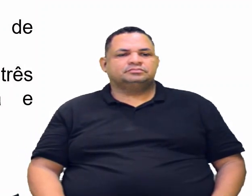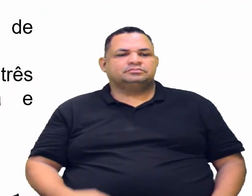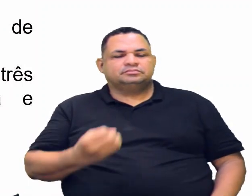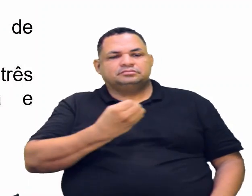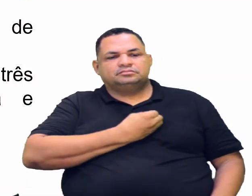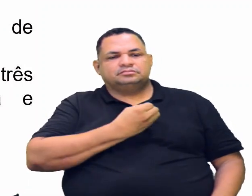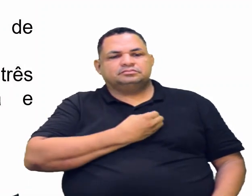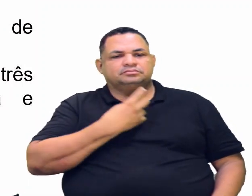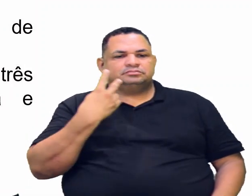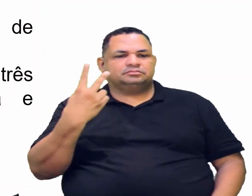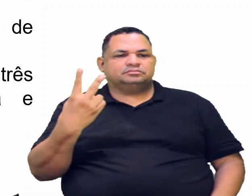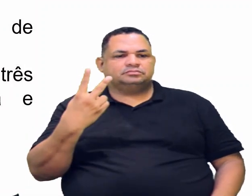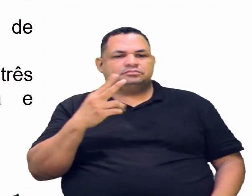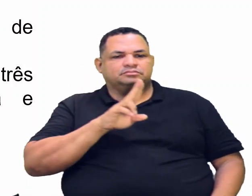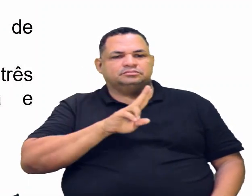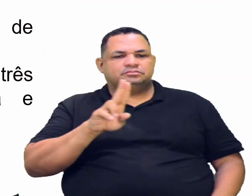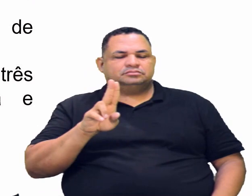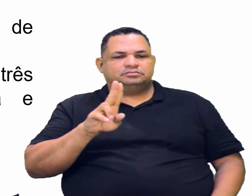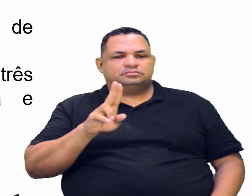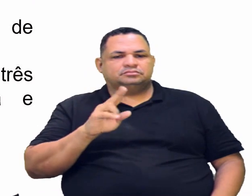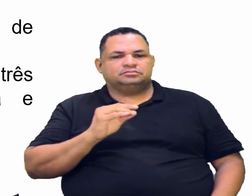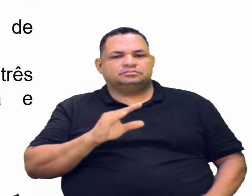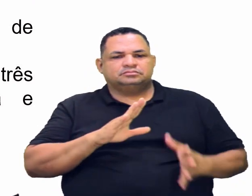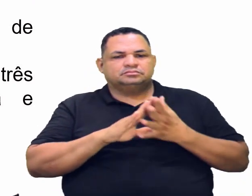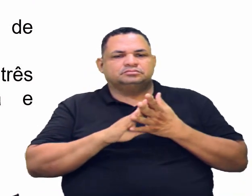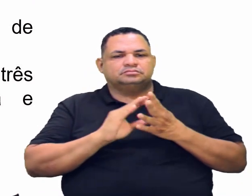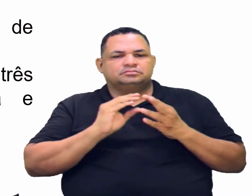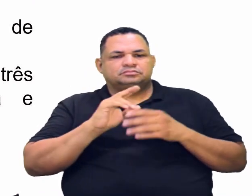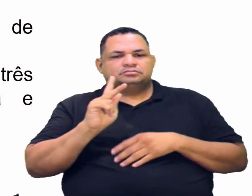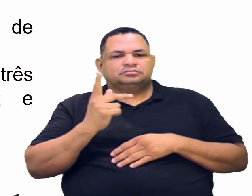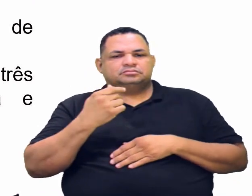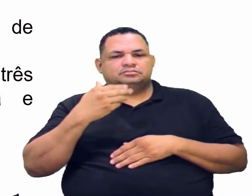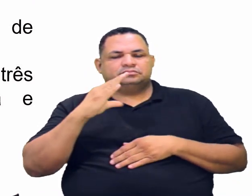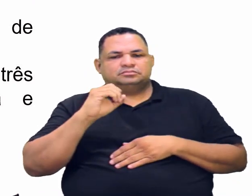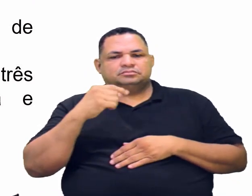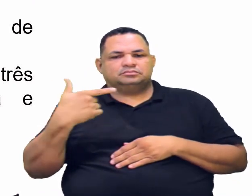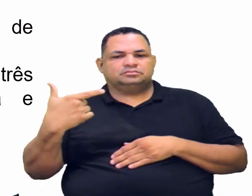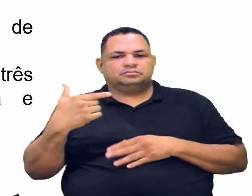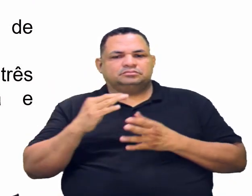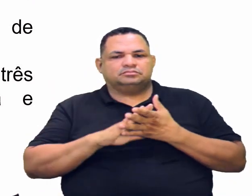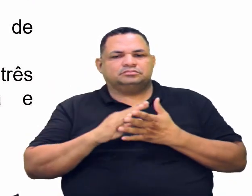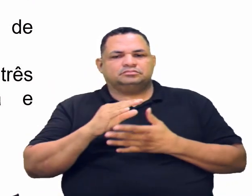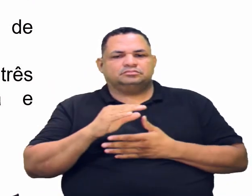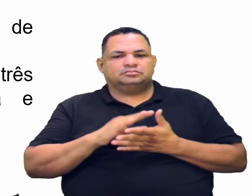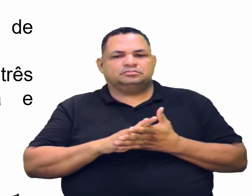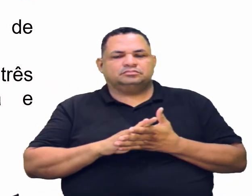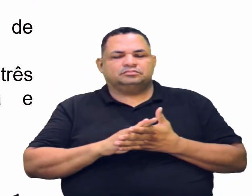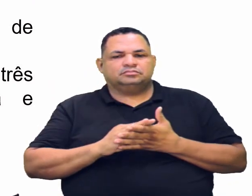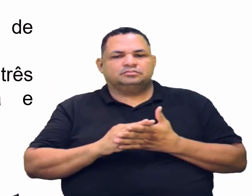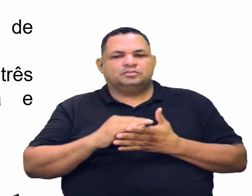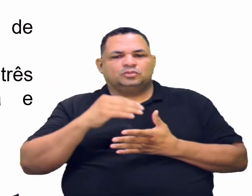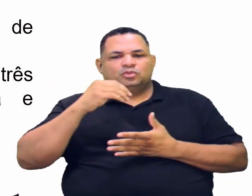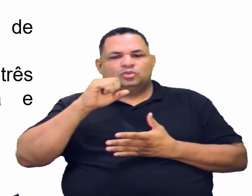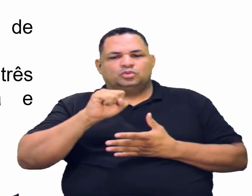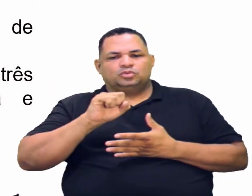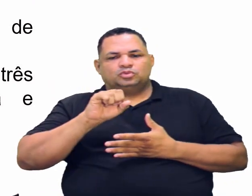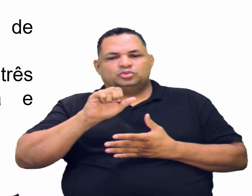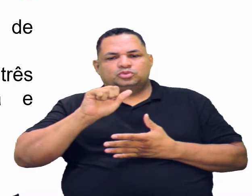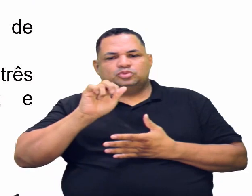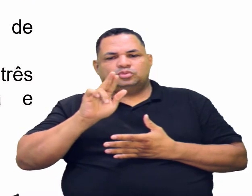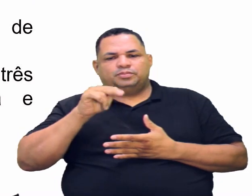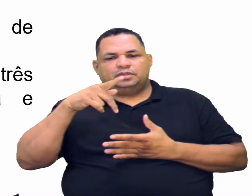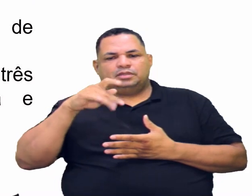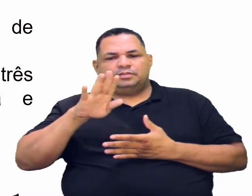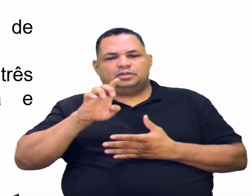2. Ele diz que o nome da substância H2O2 é superperóxido de